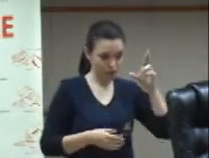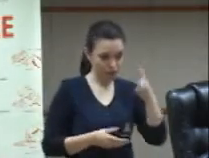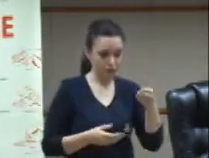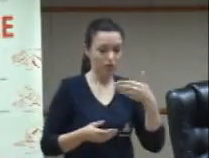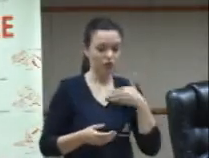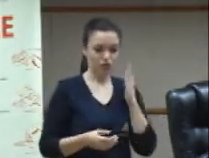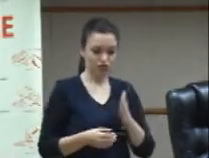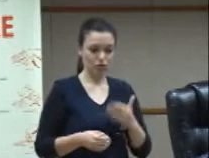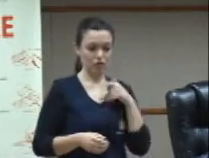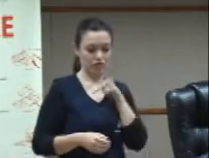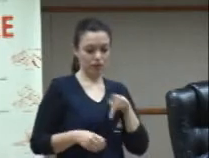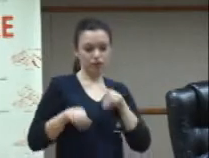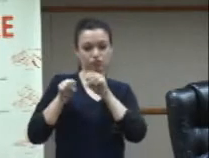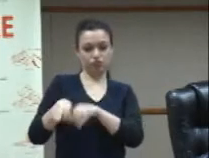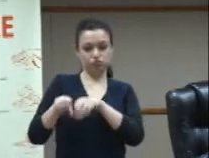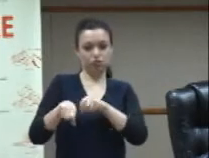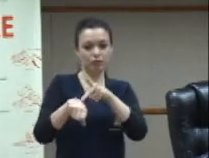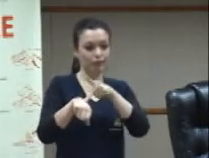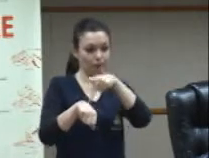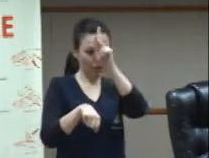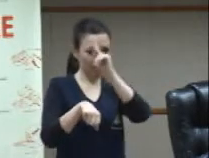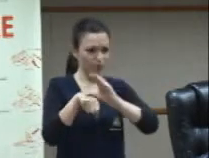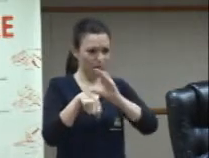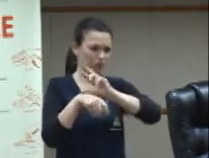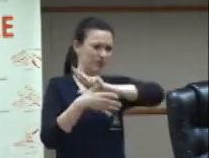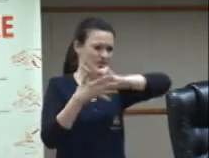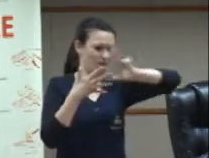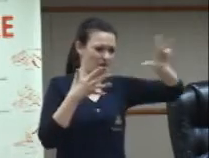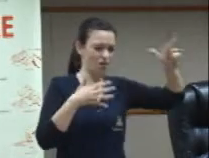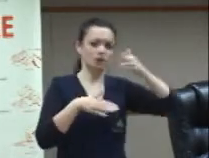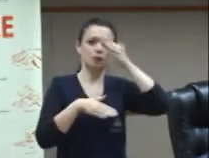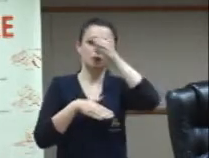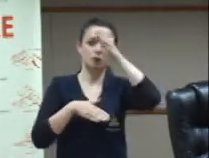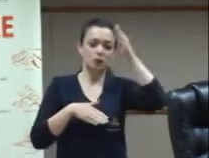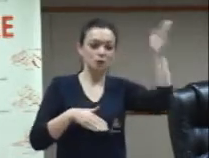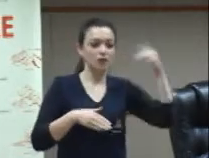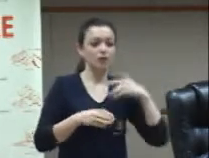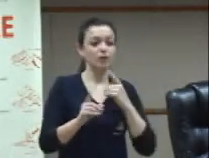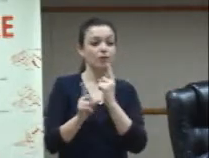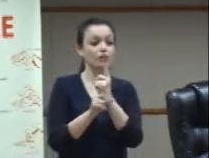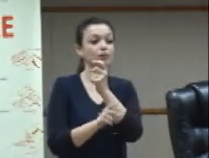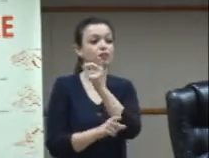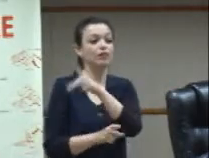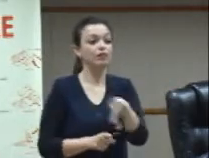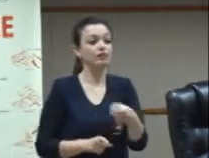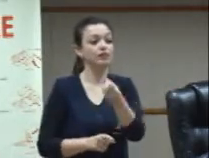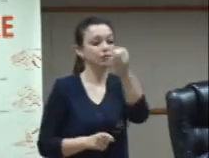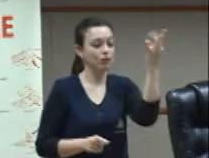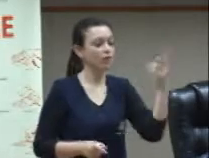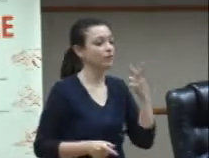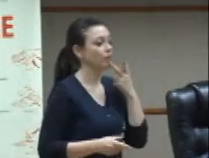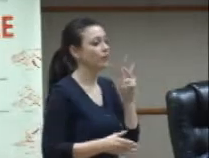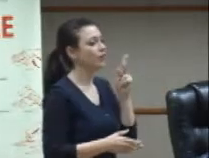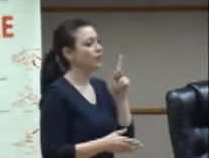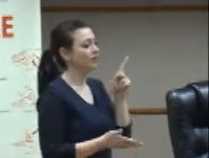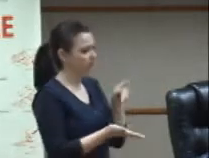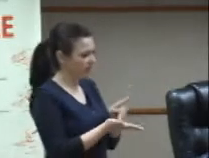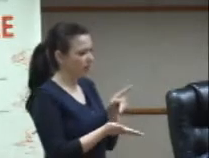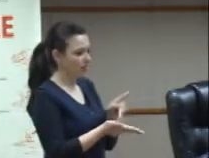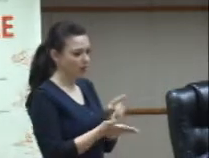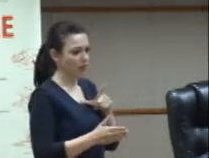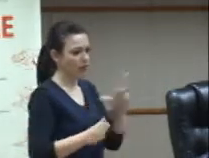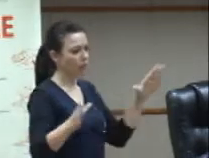cursos e vários professores de pós diziam assim para mim professor eu fiquei sabendo da